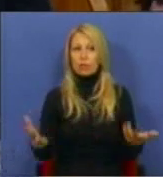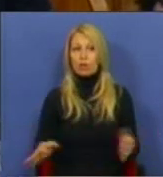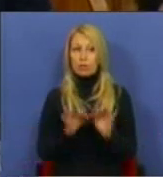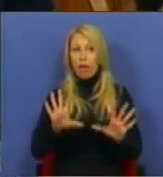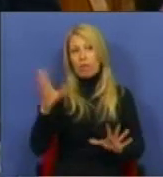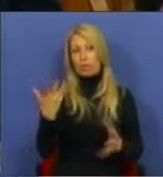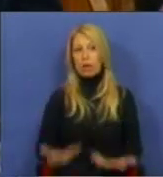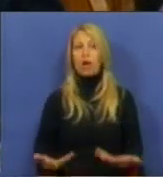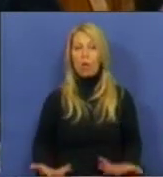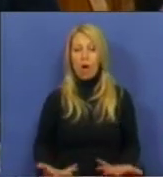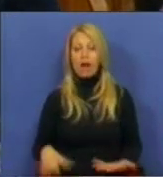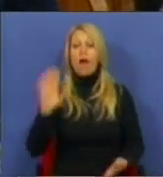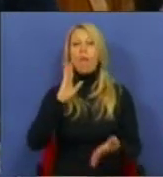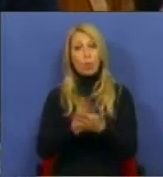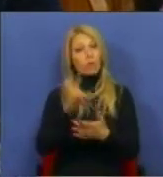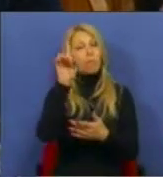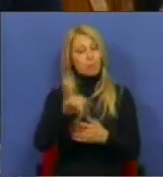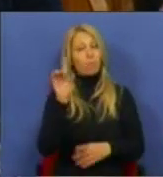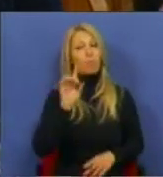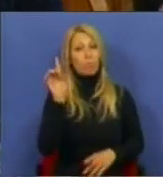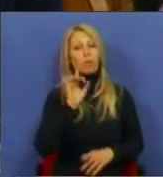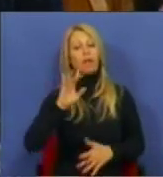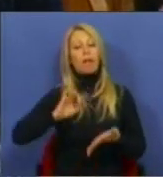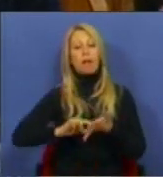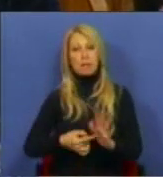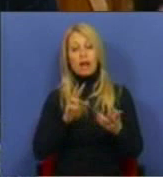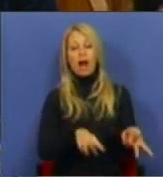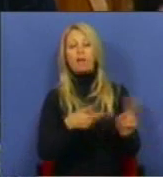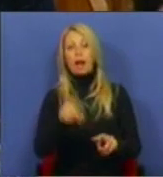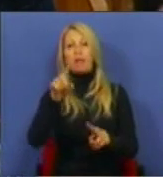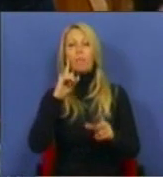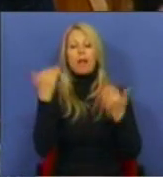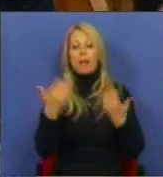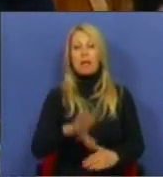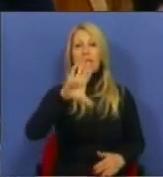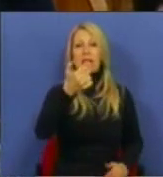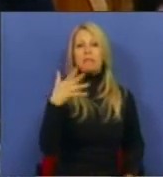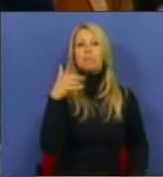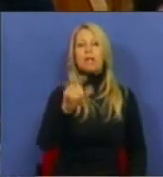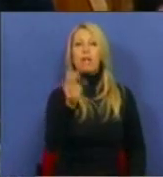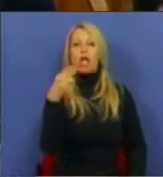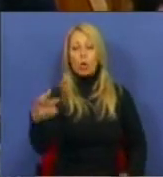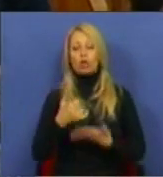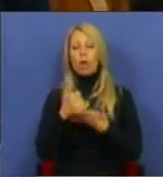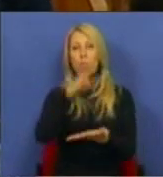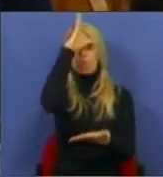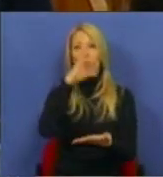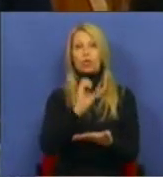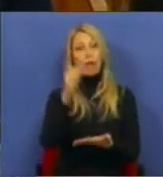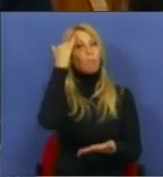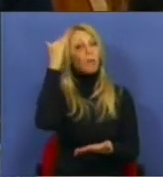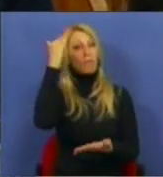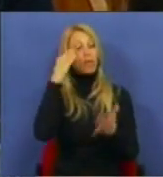último, e embora não menos relevante, será necessário também alterar o limite de 15 mil euros de apoio estatal previsto